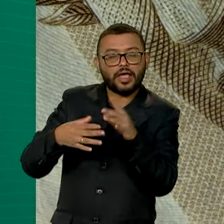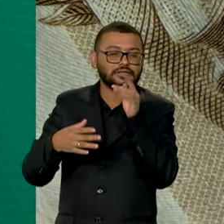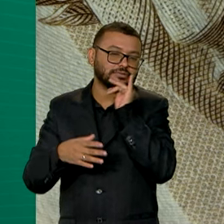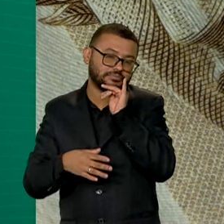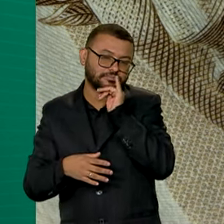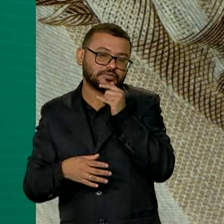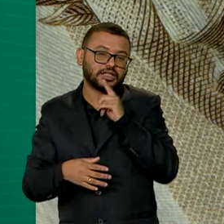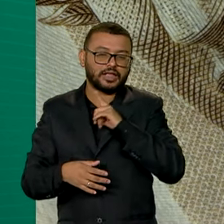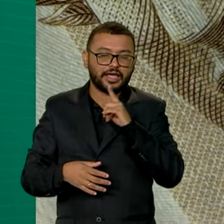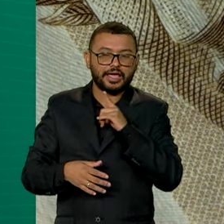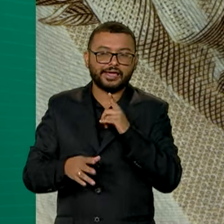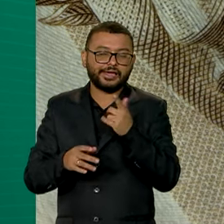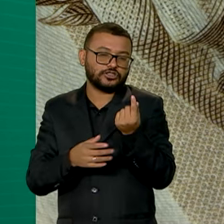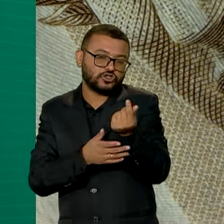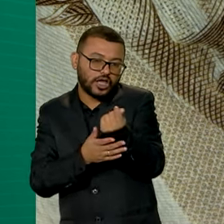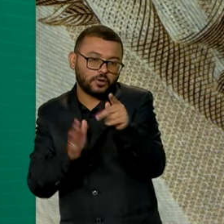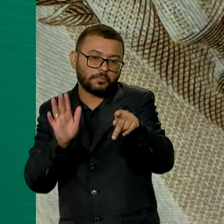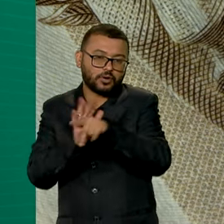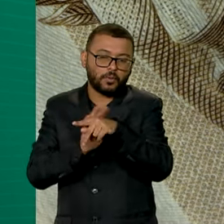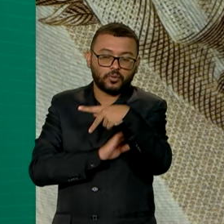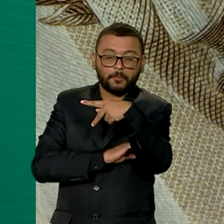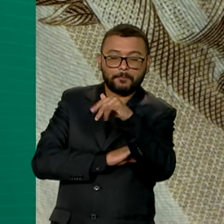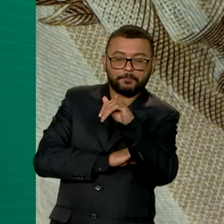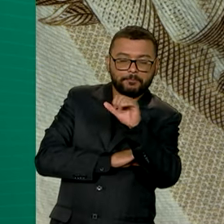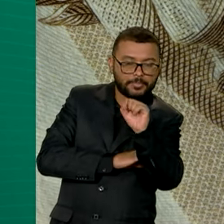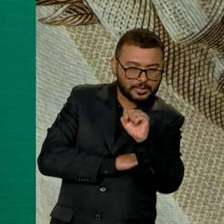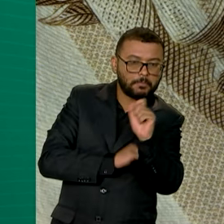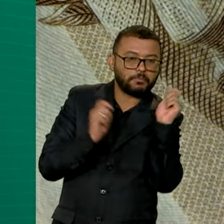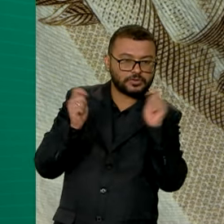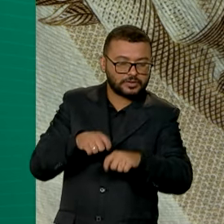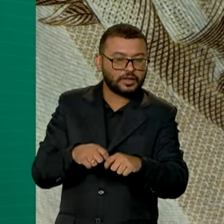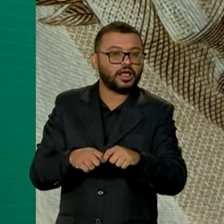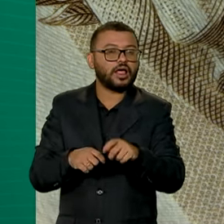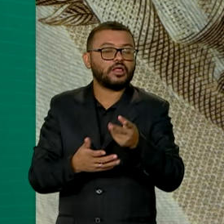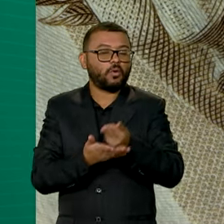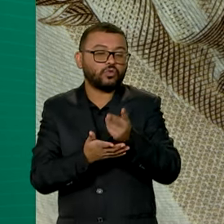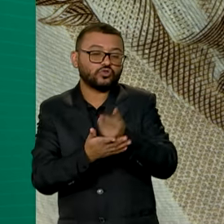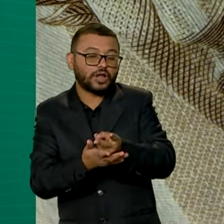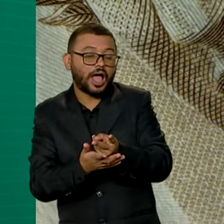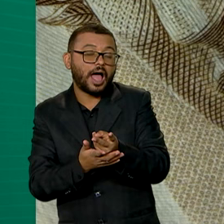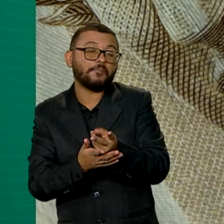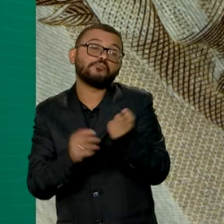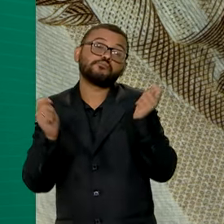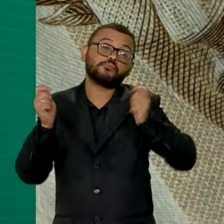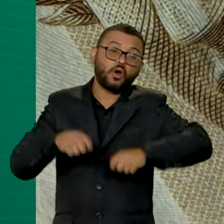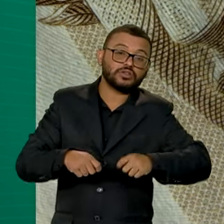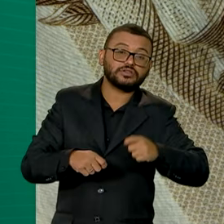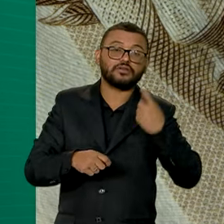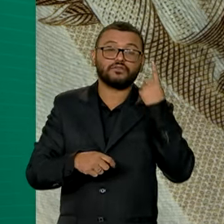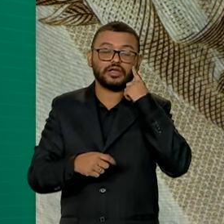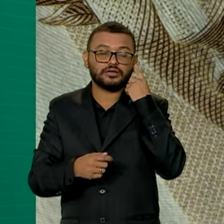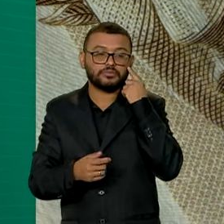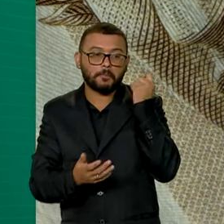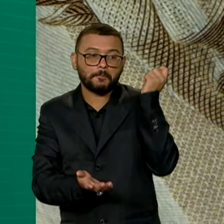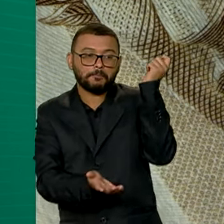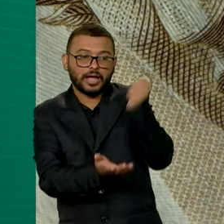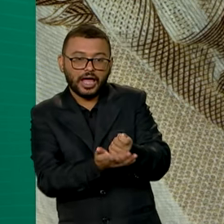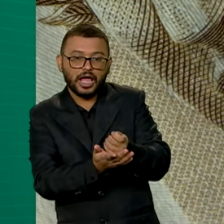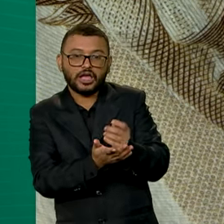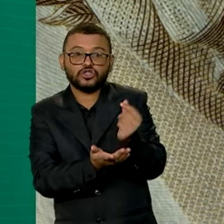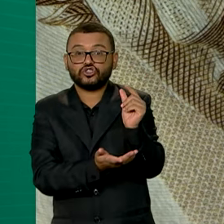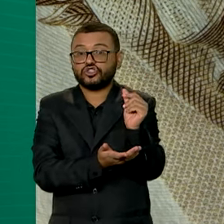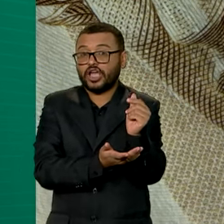exceto com débitos do próprio piscofins. Mantém-se a possibilidade de ressarcimento em